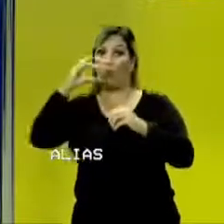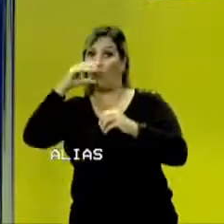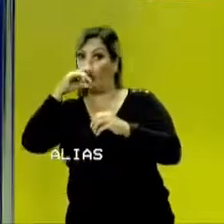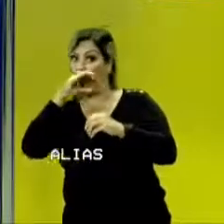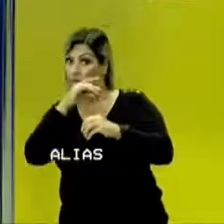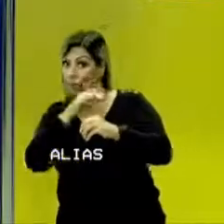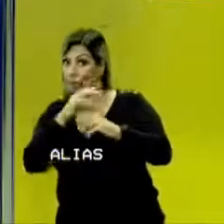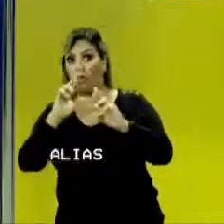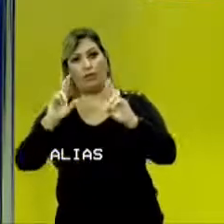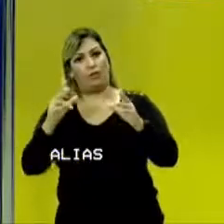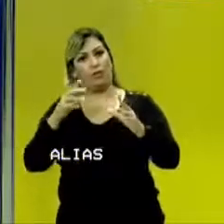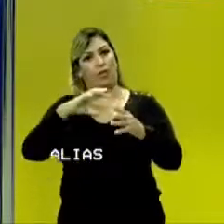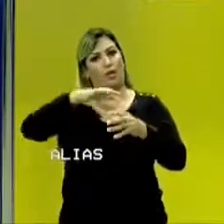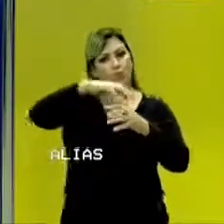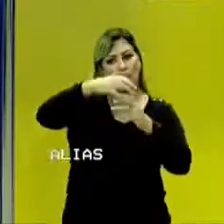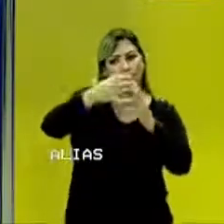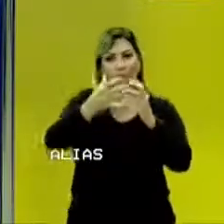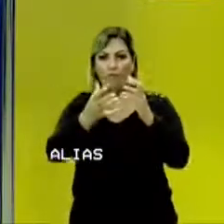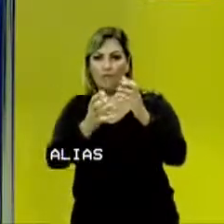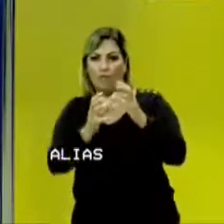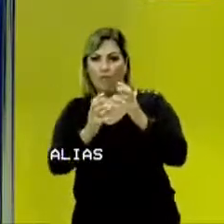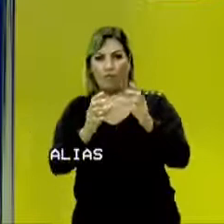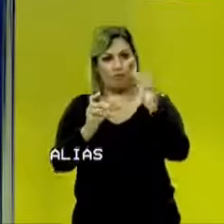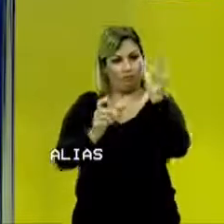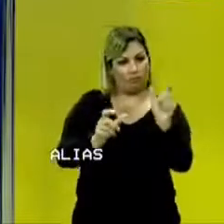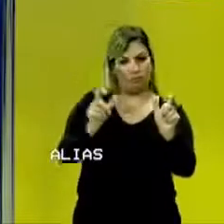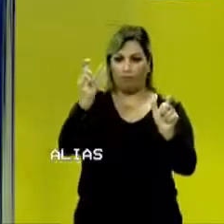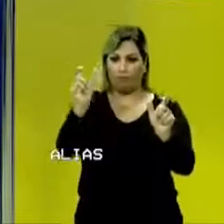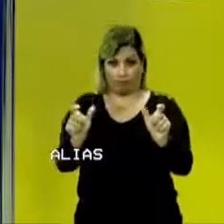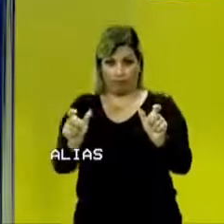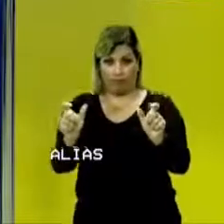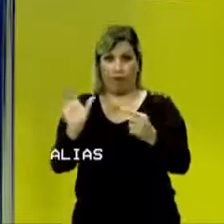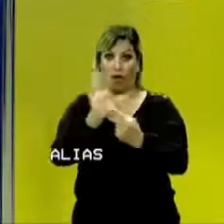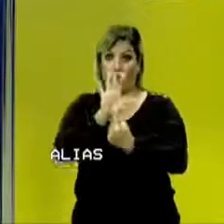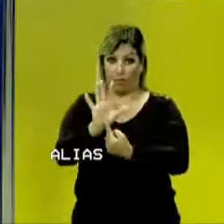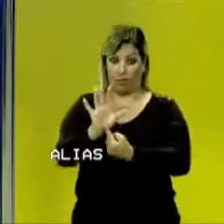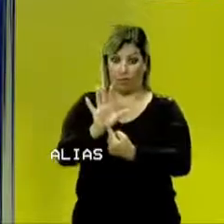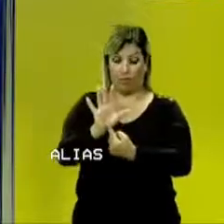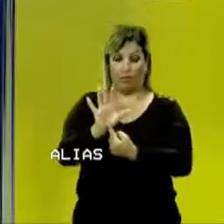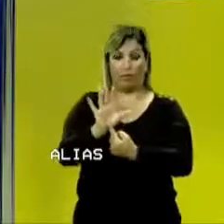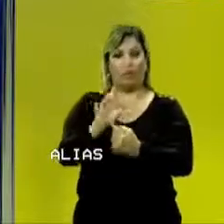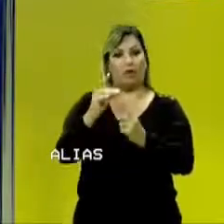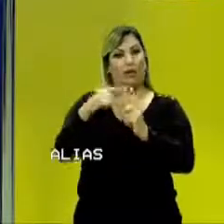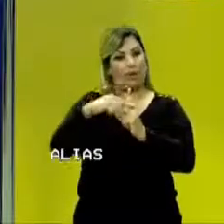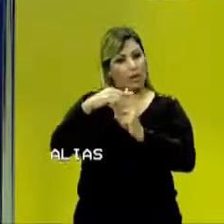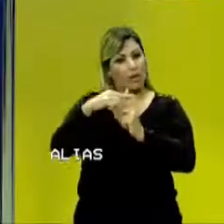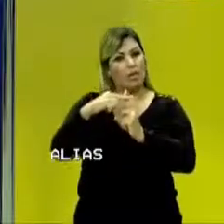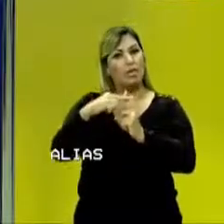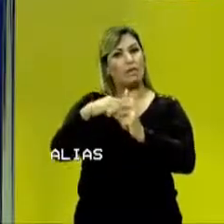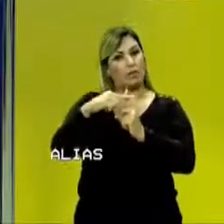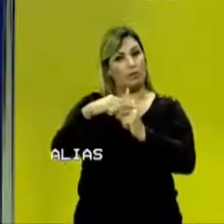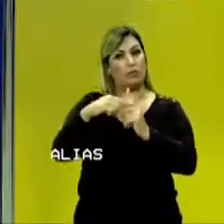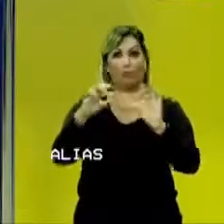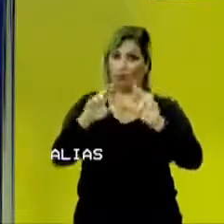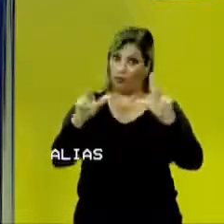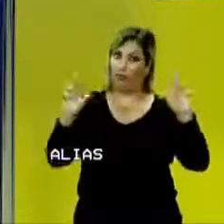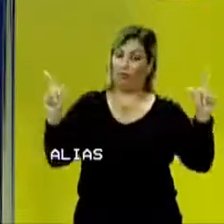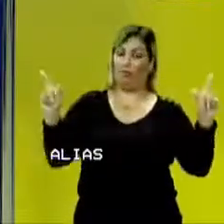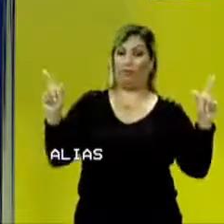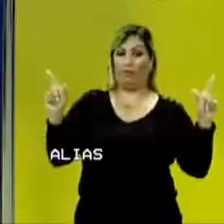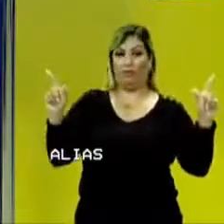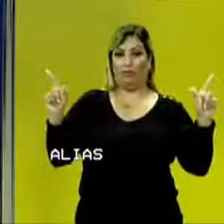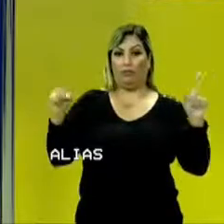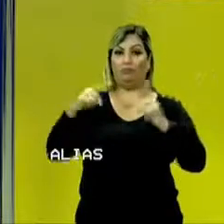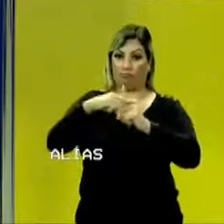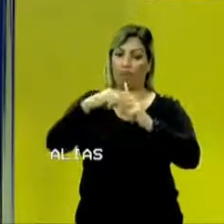é quando, de repente, eu envolvo dois corpos que se apresentam com grau de agitação diferente, posso dizer assim,